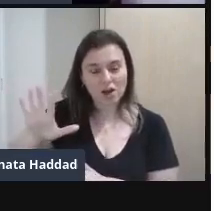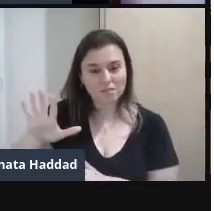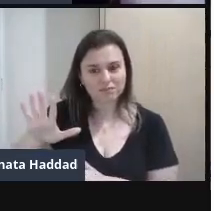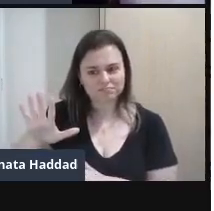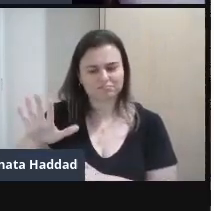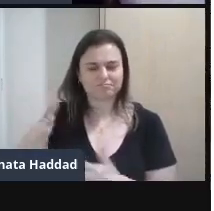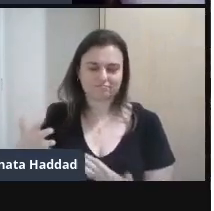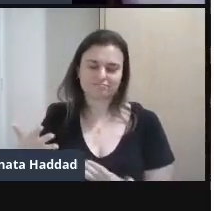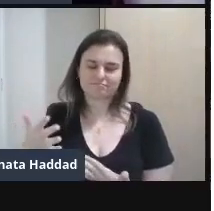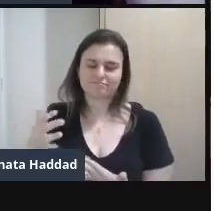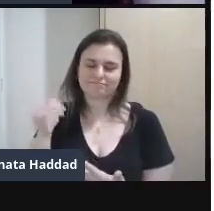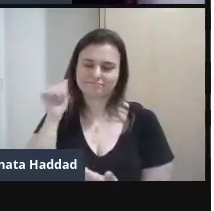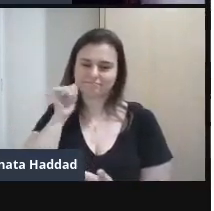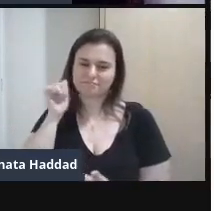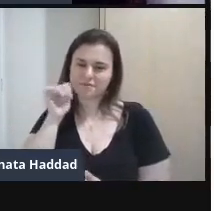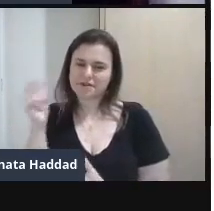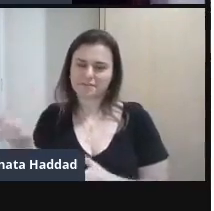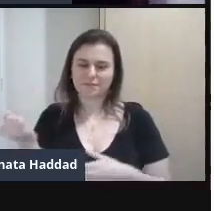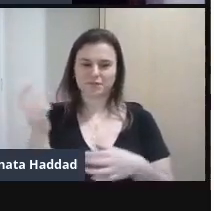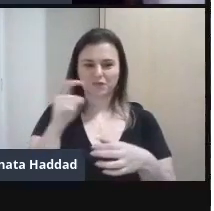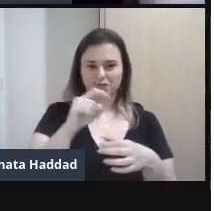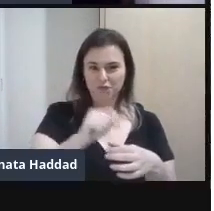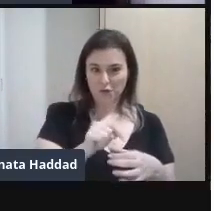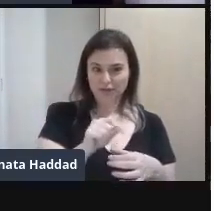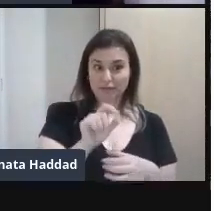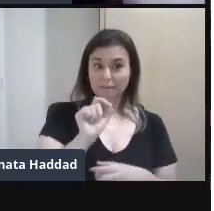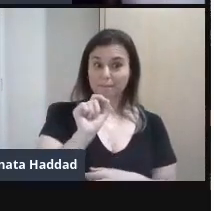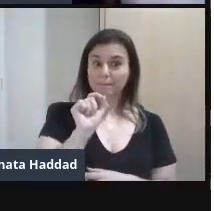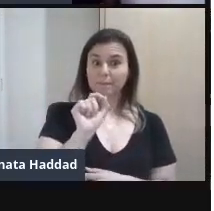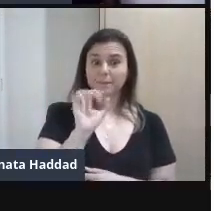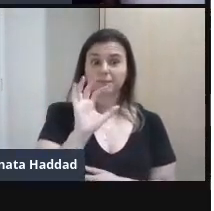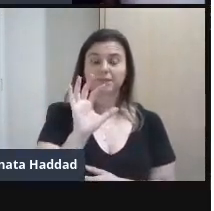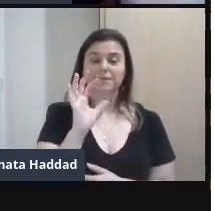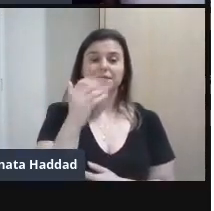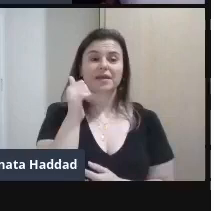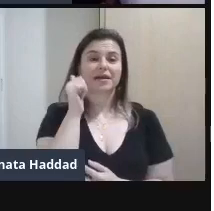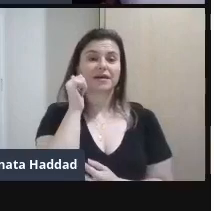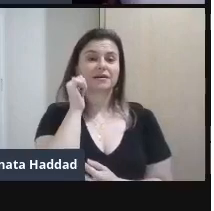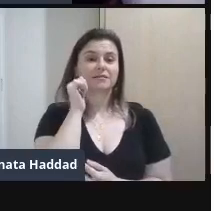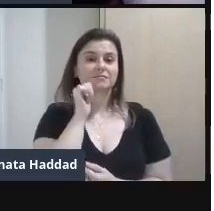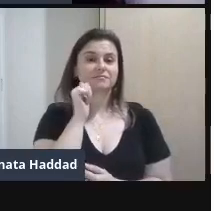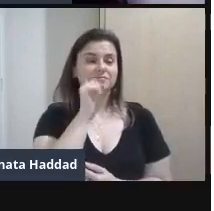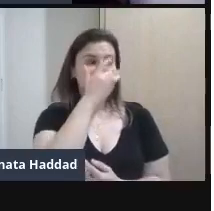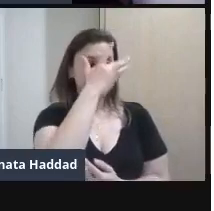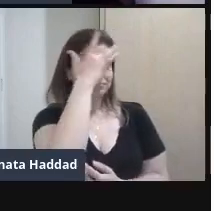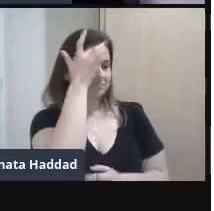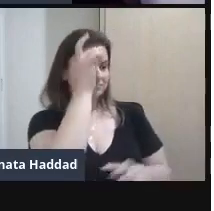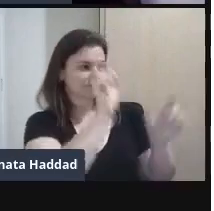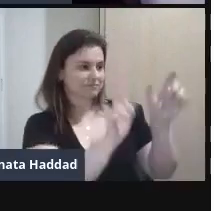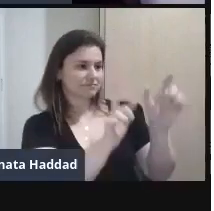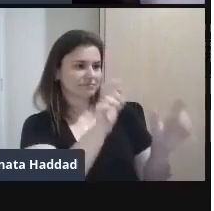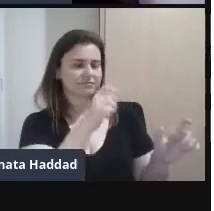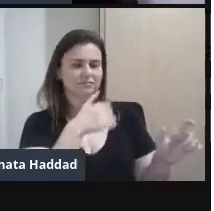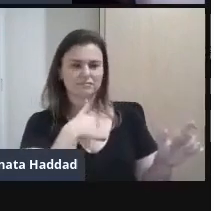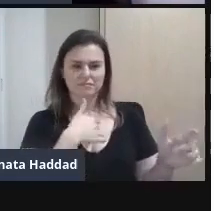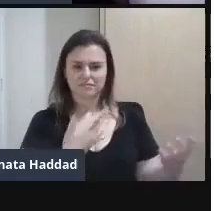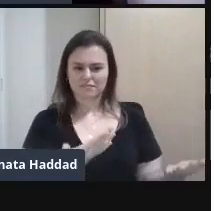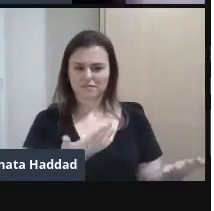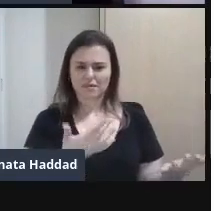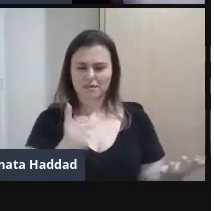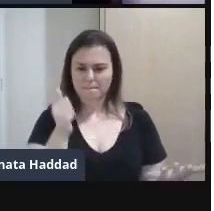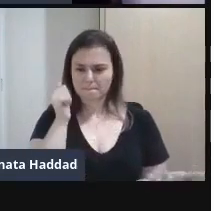Aqui no Brasil O que que aconteceu? As pessoas falaram Não Uma mulher Uma mulher